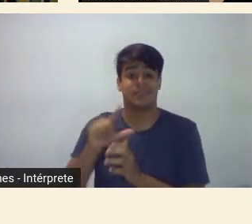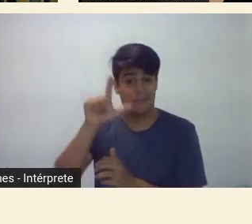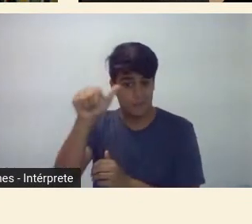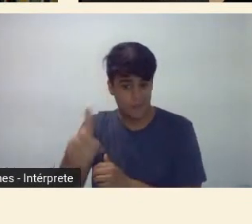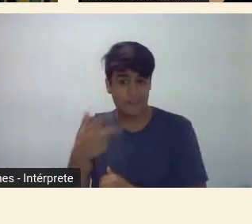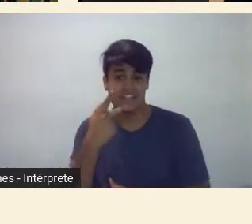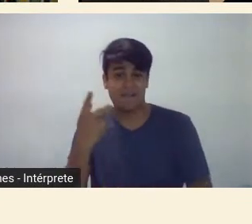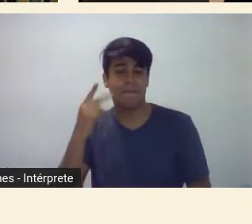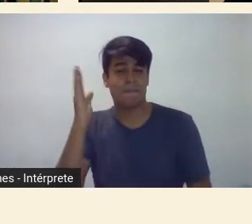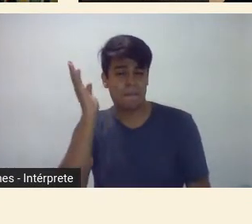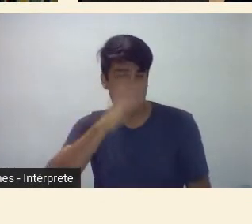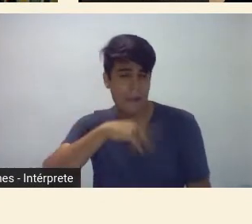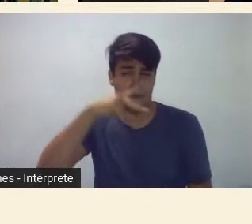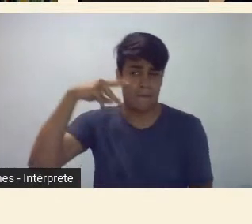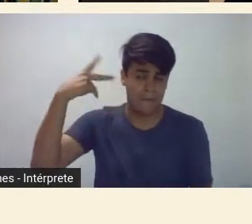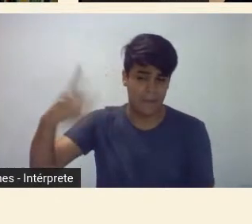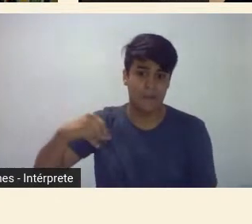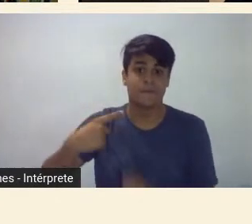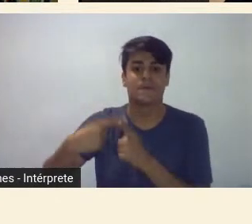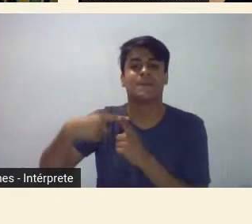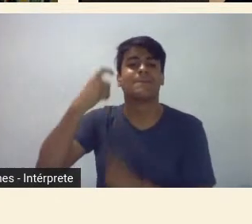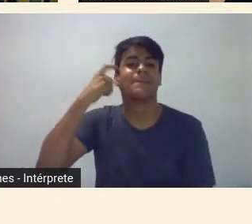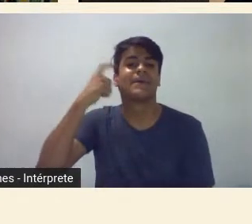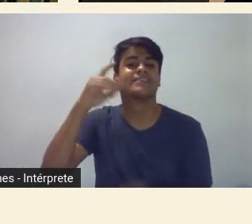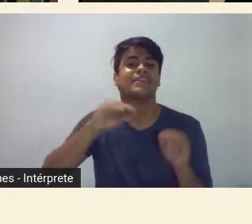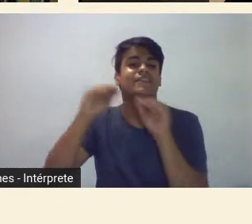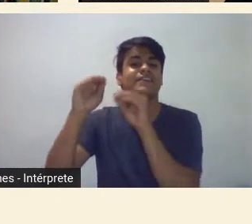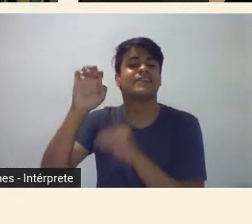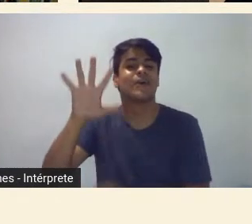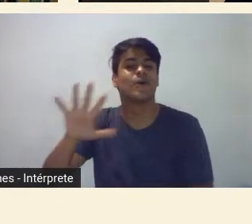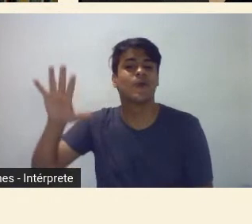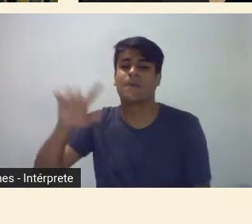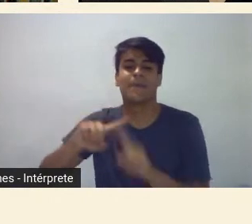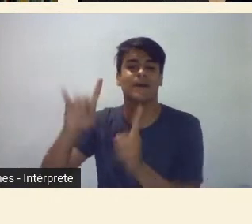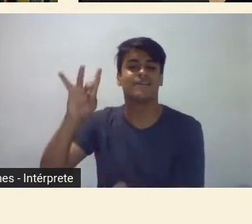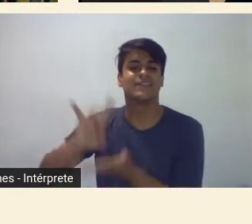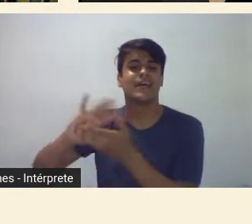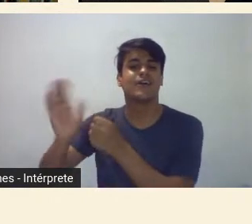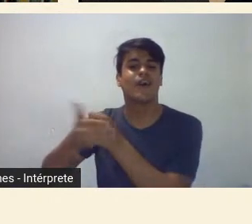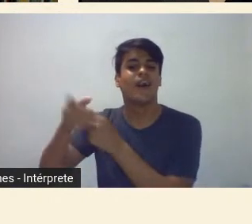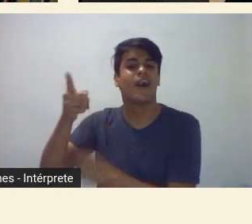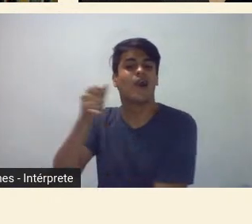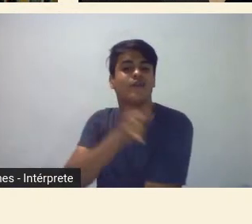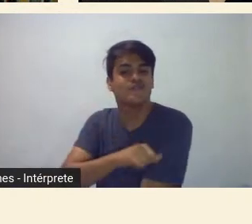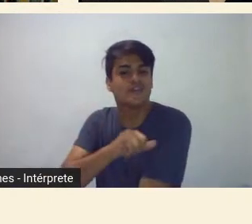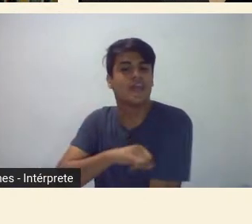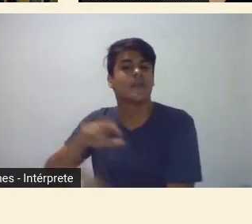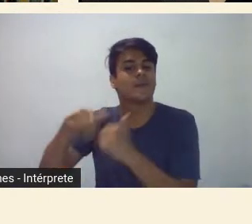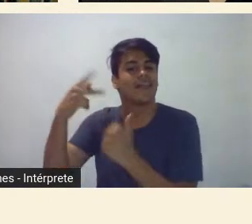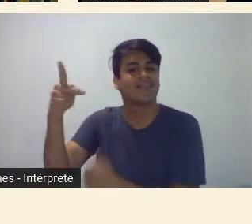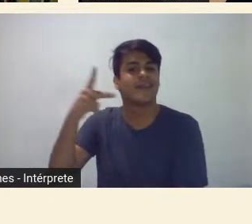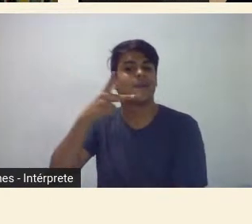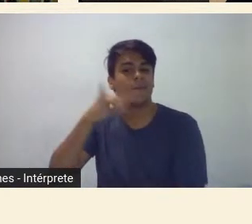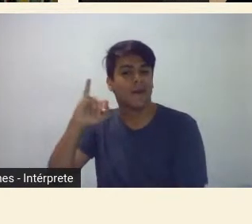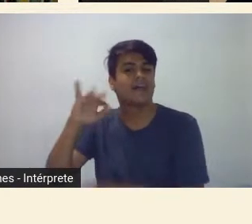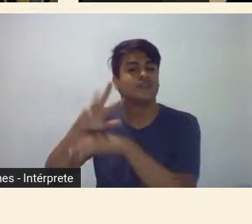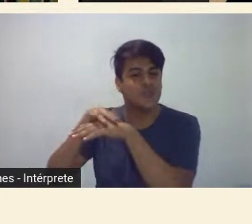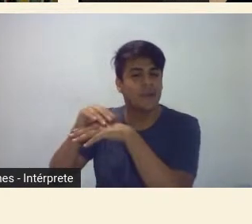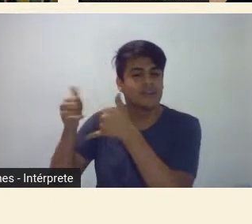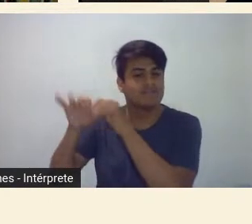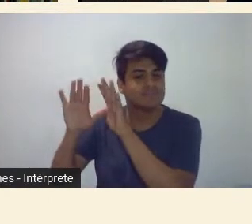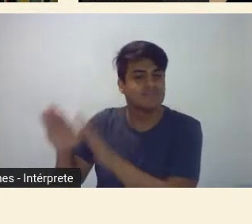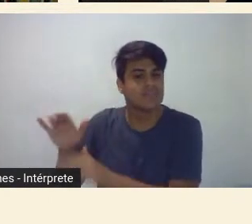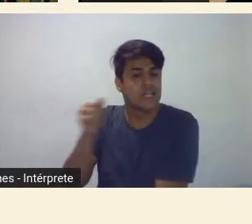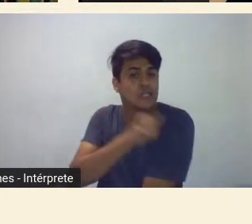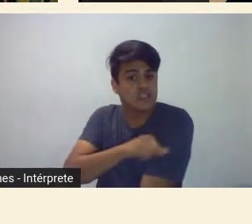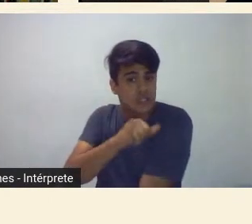pensando que ele tinha viajado para a Europa e ele tinha se detido no Rio de Janeiro porque o pai dele estava doente e ele se deteve no Rio de Janeiro e ele